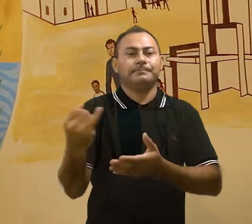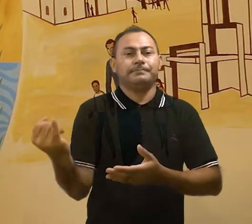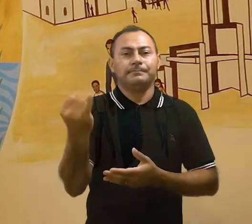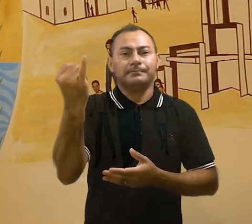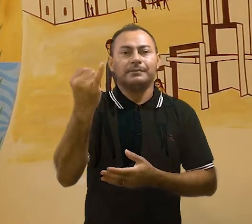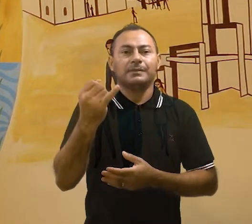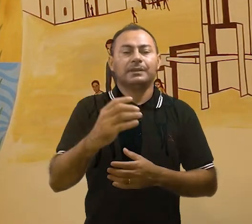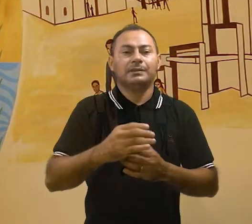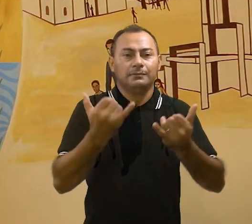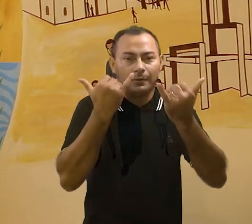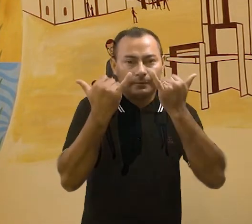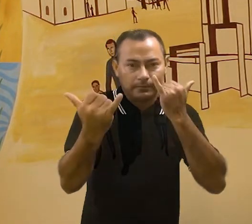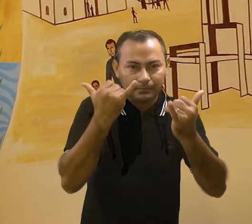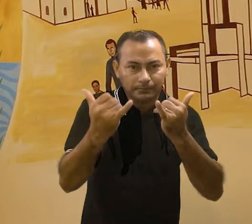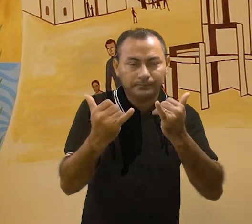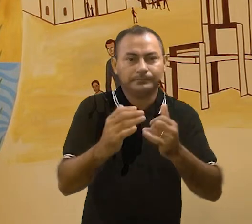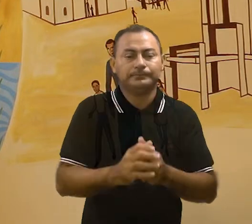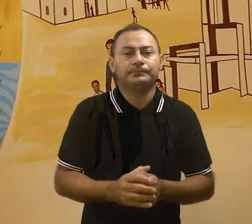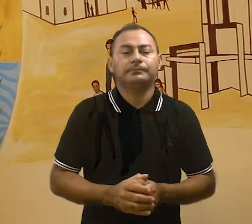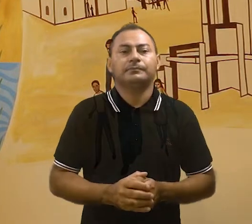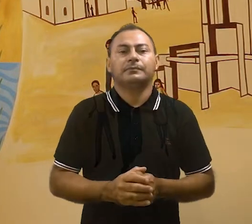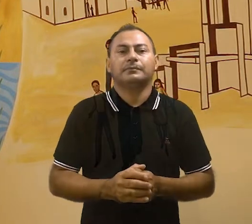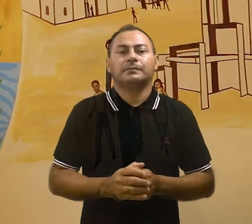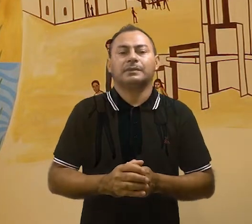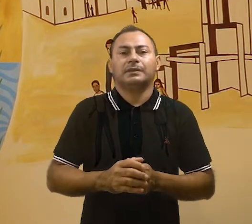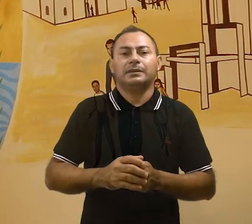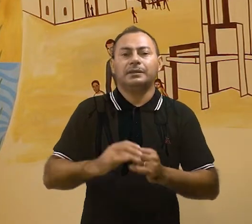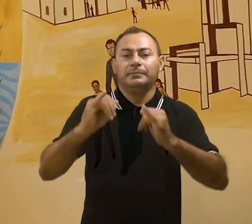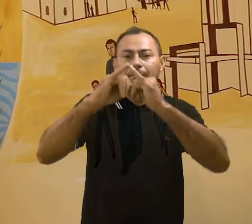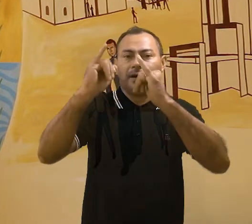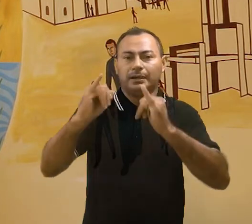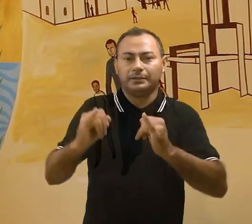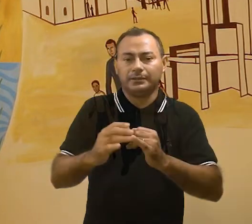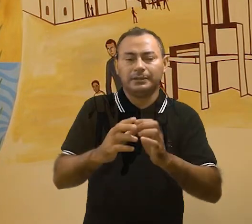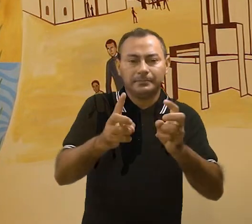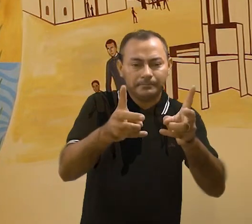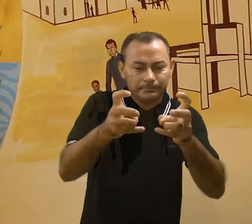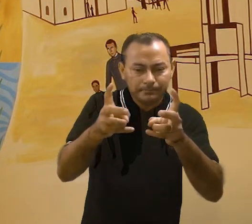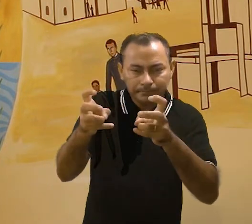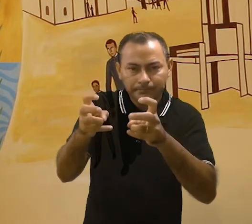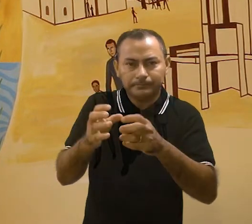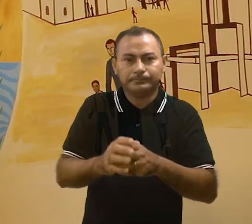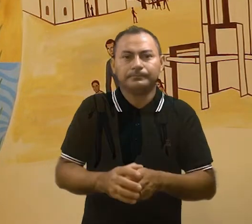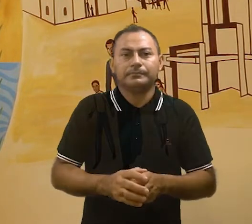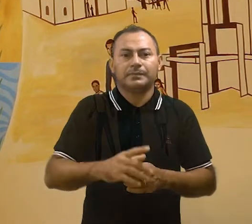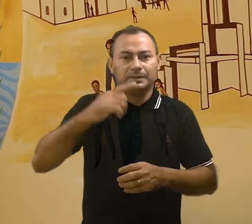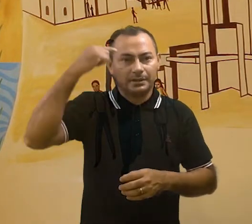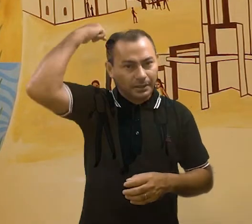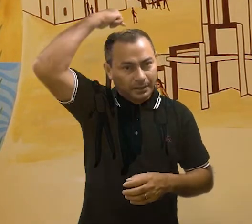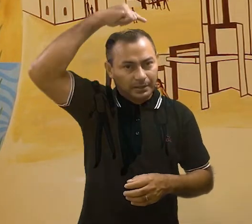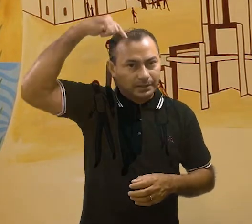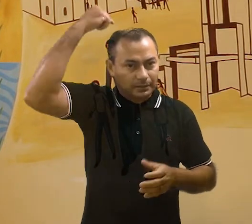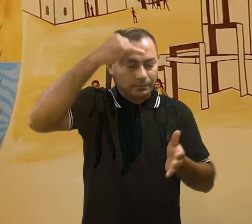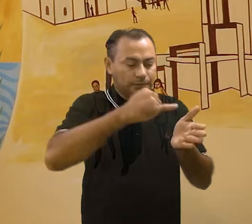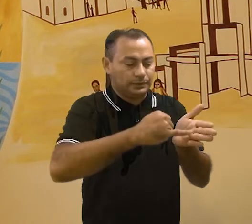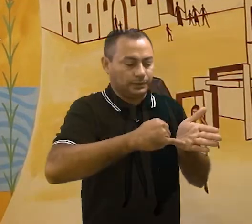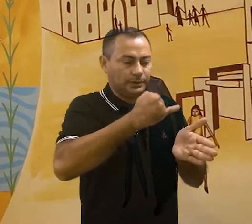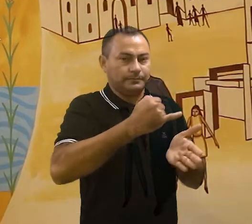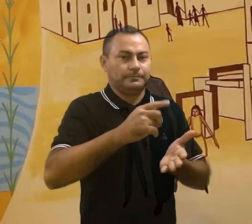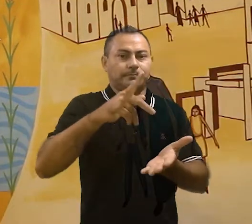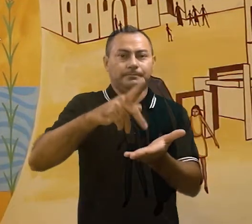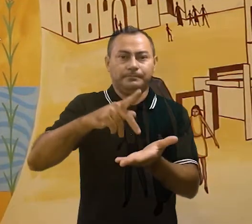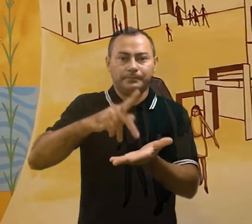importantes dados, importantes figuras e percepções a respeito de São José.